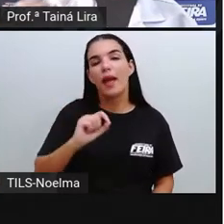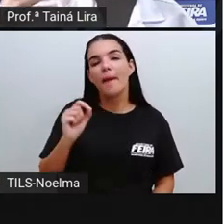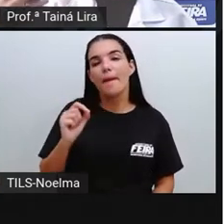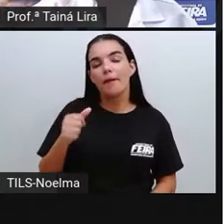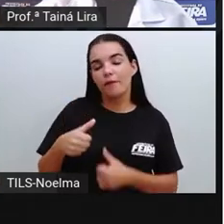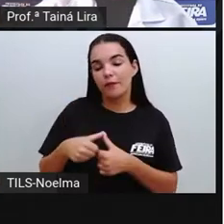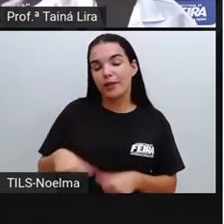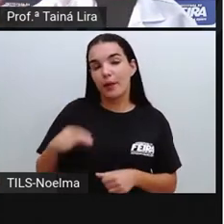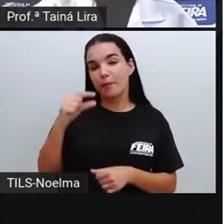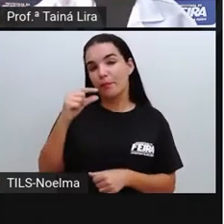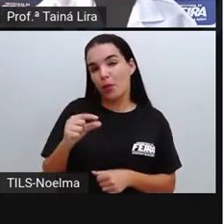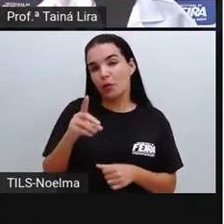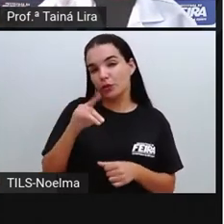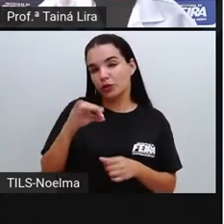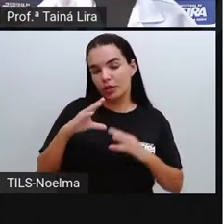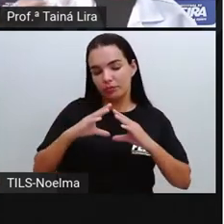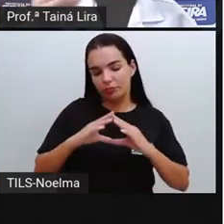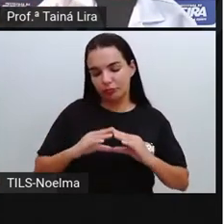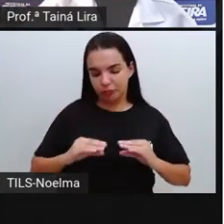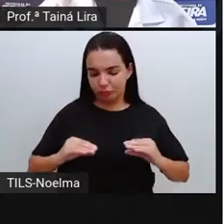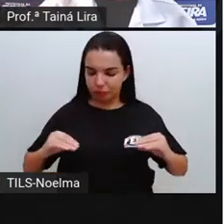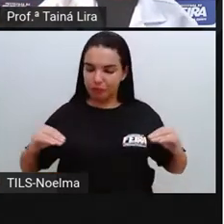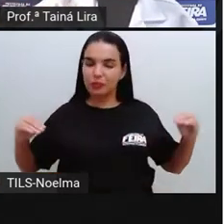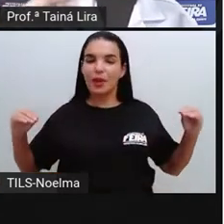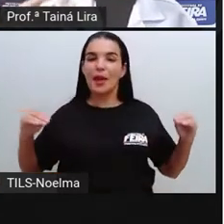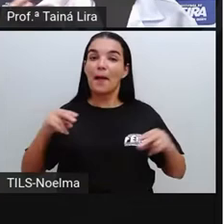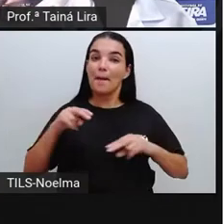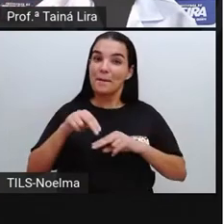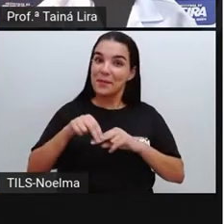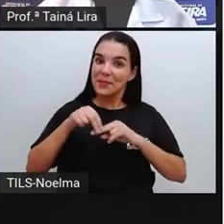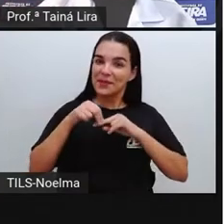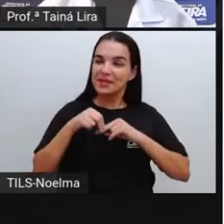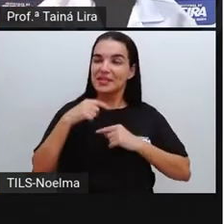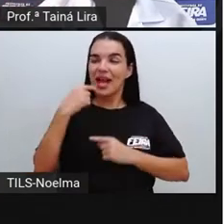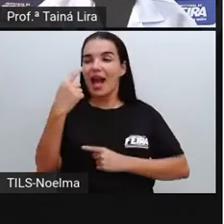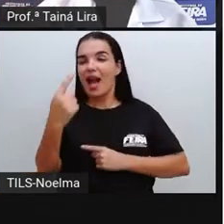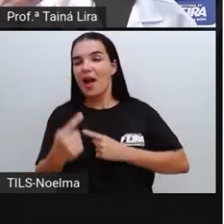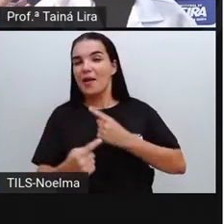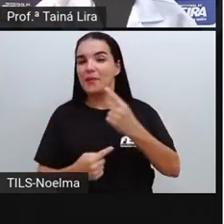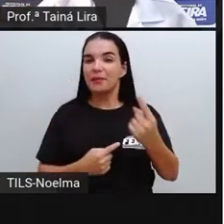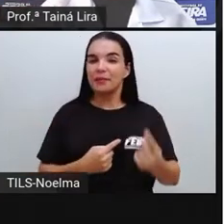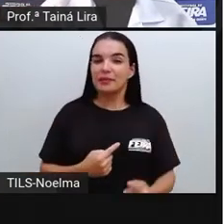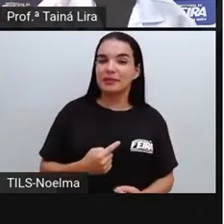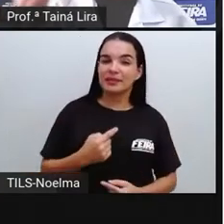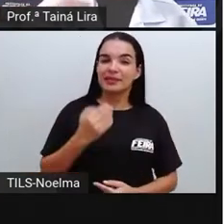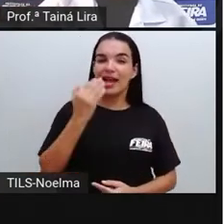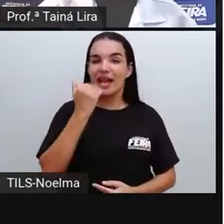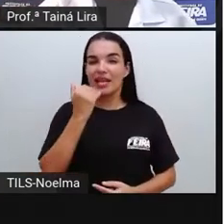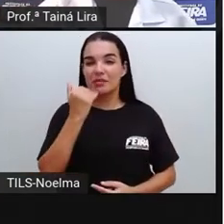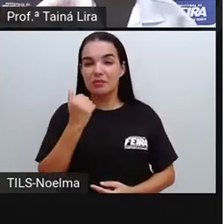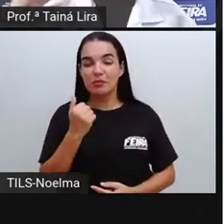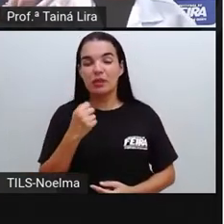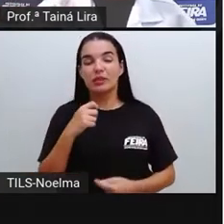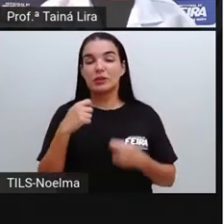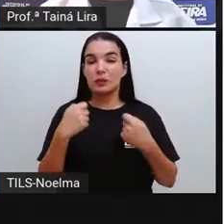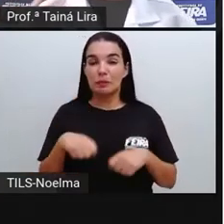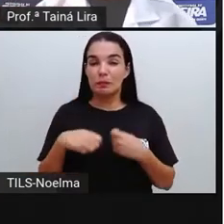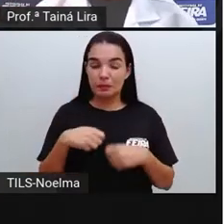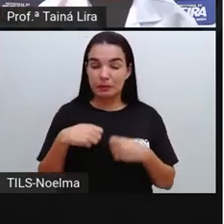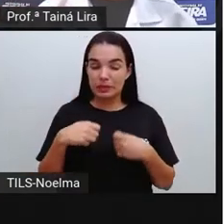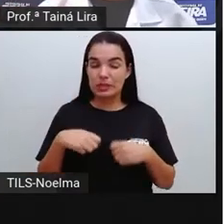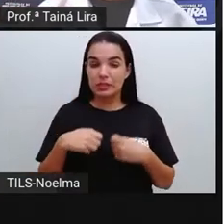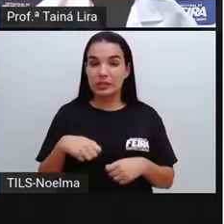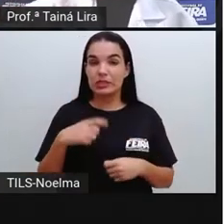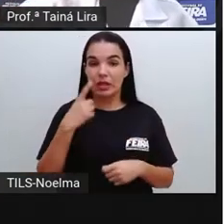o seu processo de decomposição. É por isso que a gente precisa ver as datas, né? De fabricação de